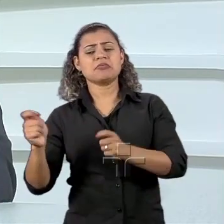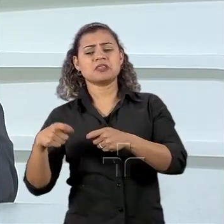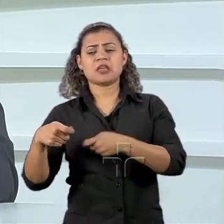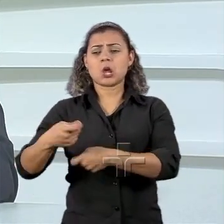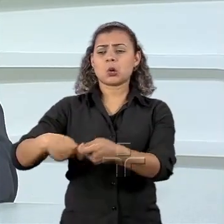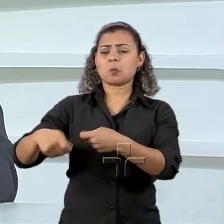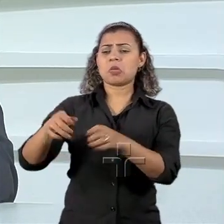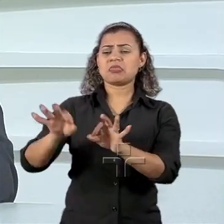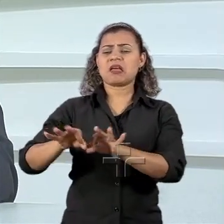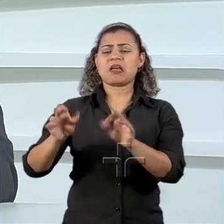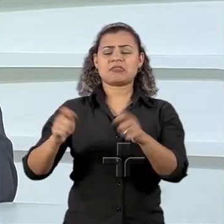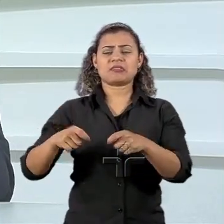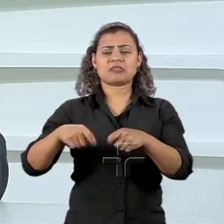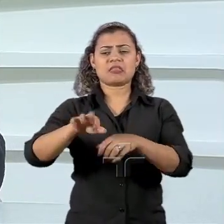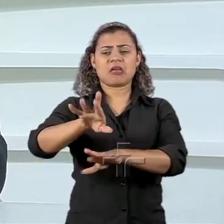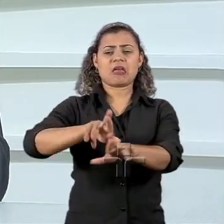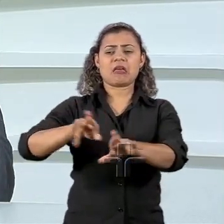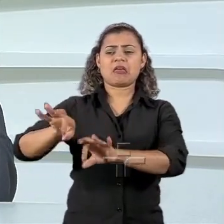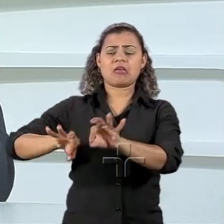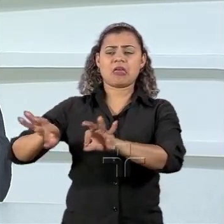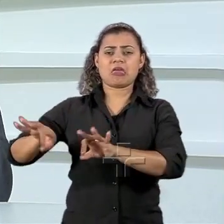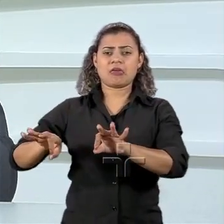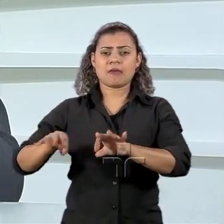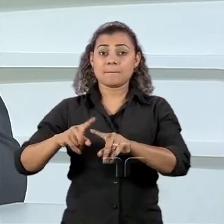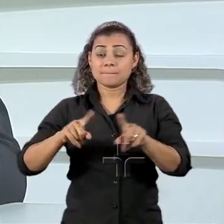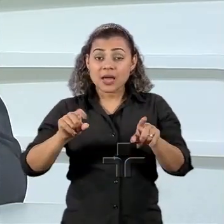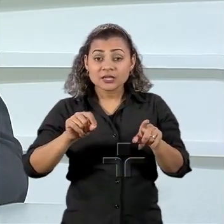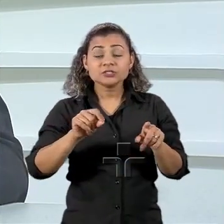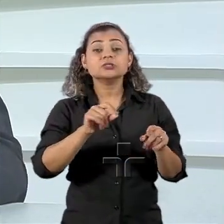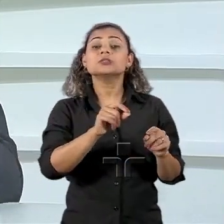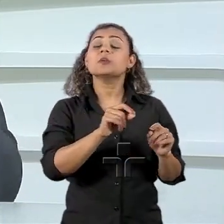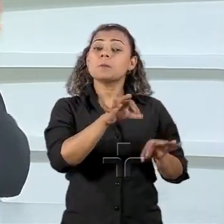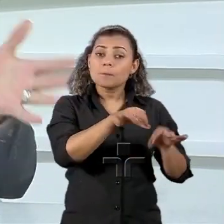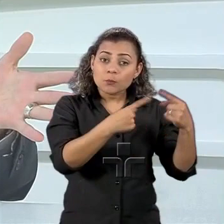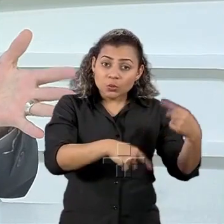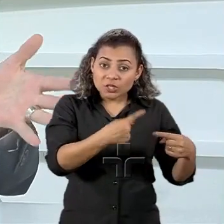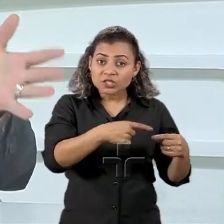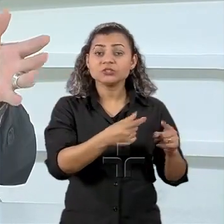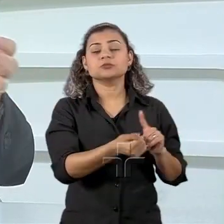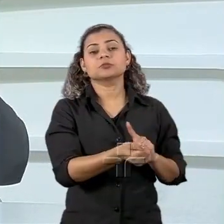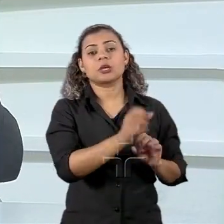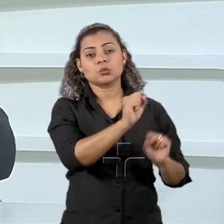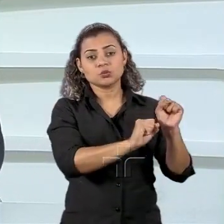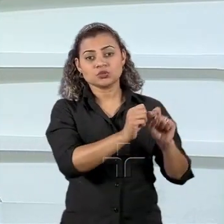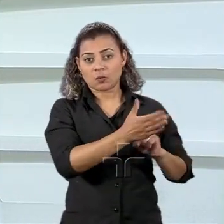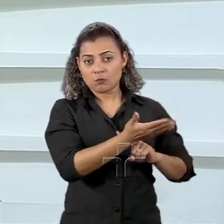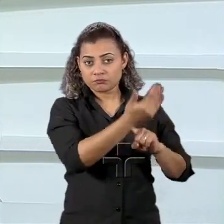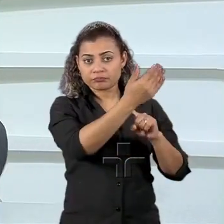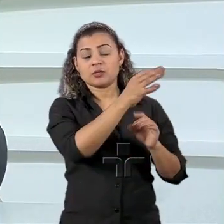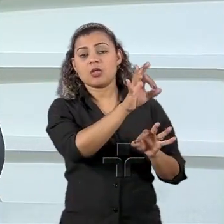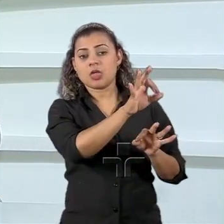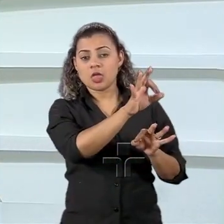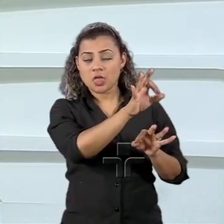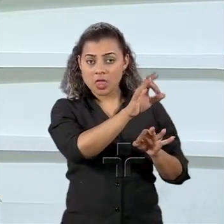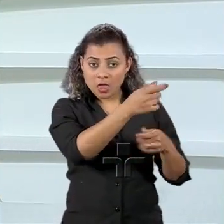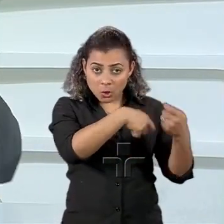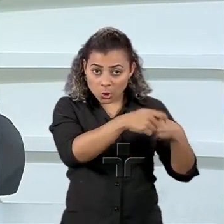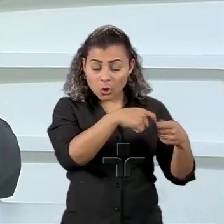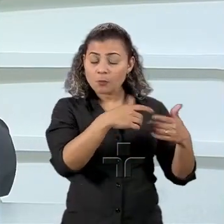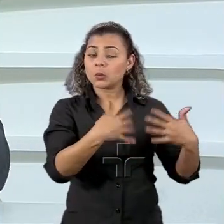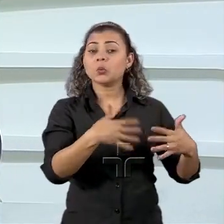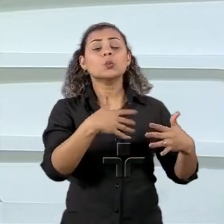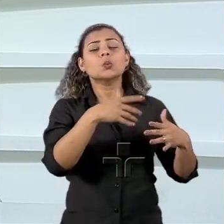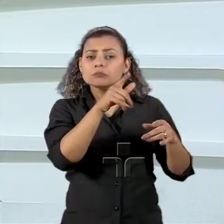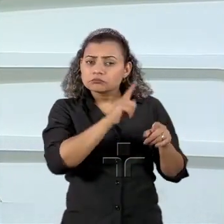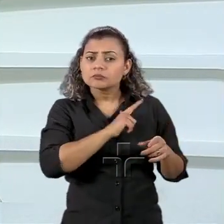lançar mão de uma política industrial tecnológica. A Mkutat acabou de soltar um relatório onde exatamente mostra